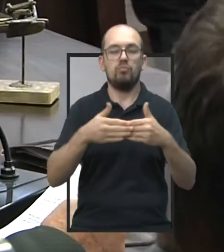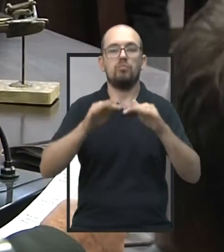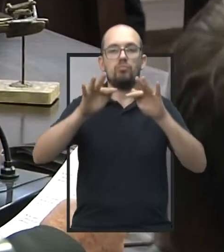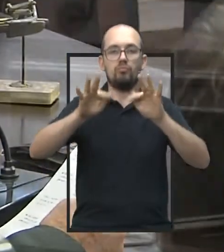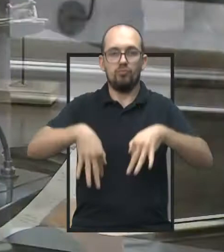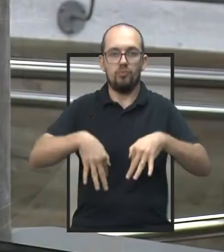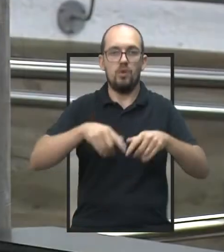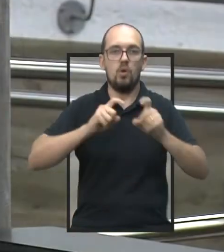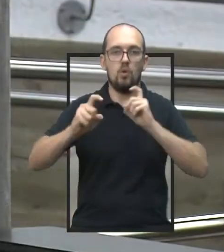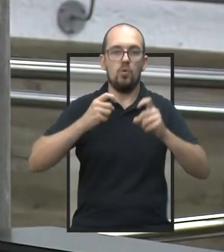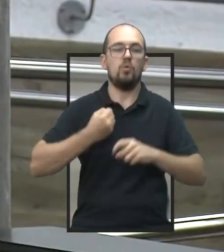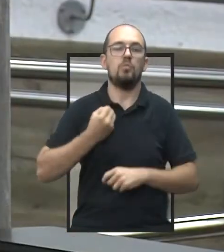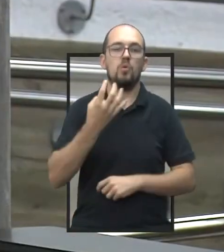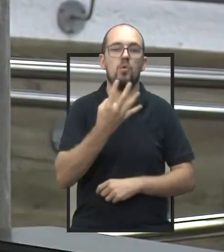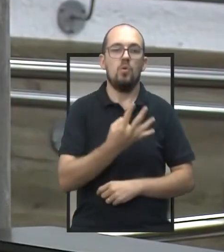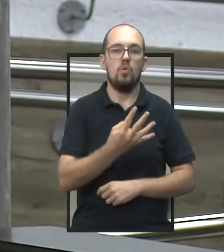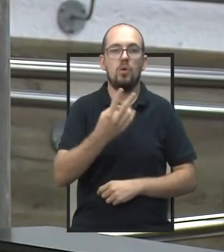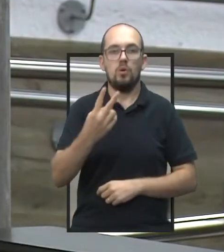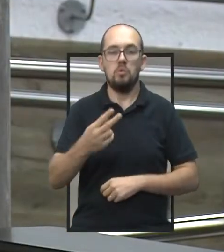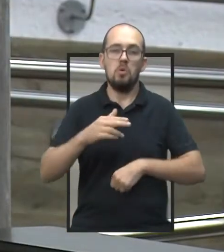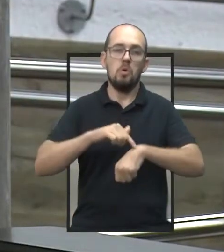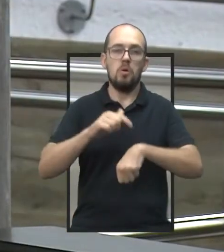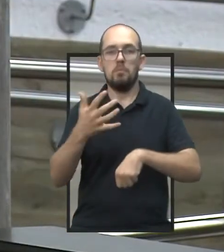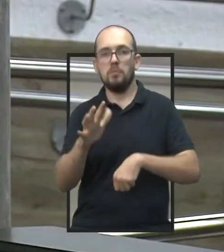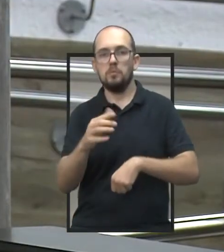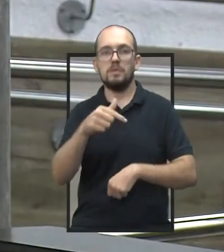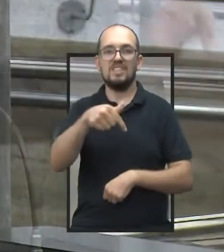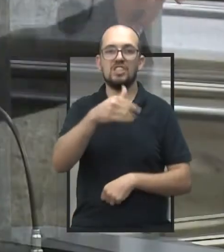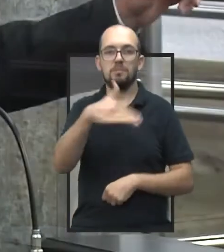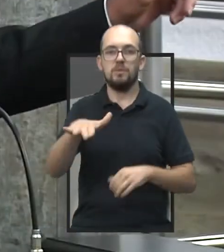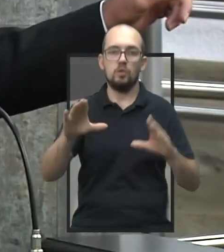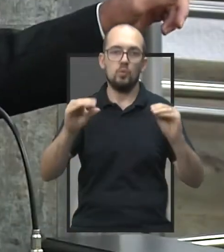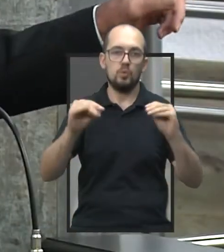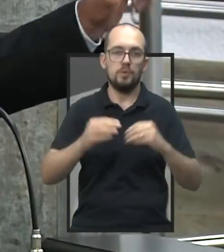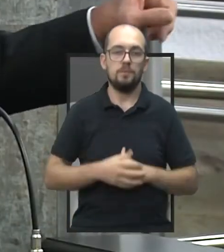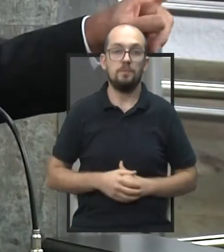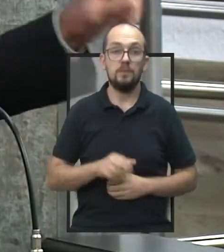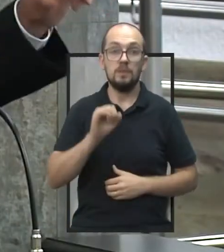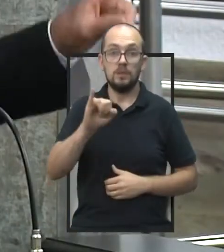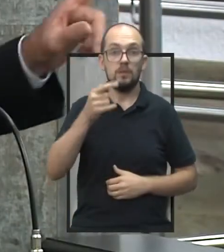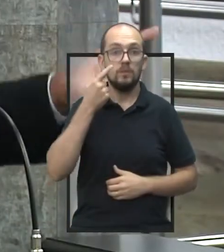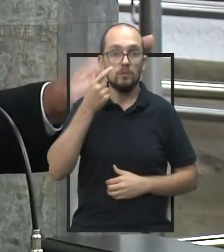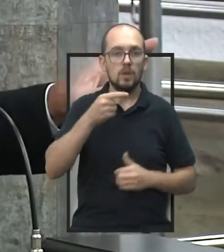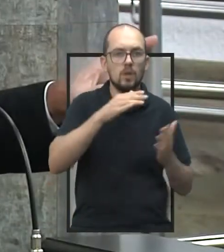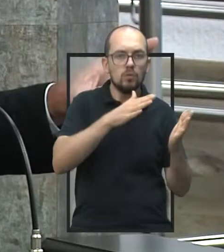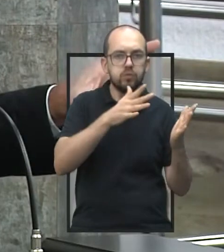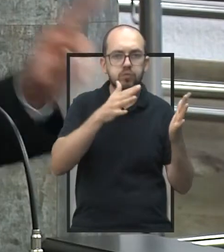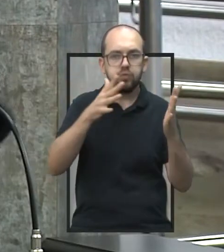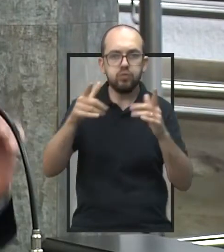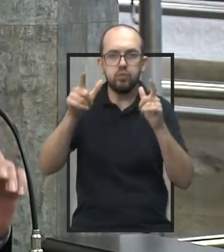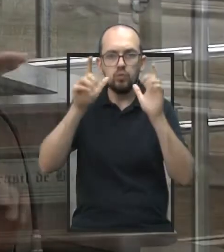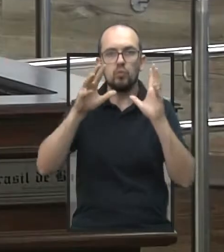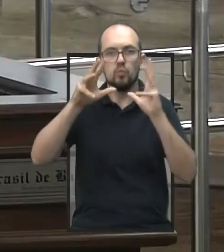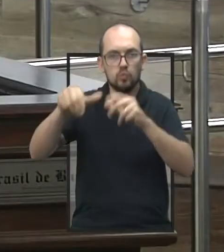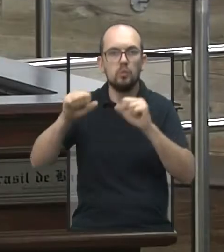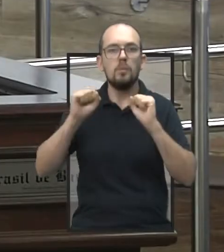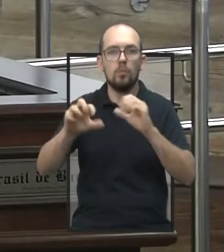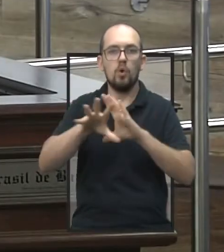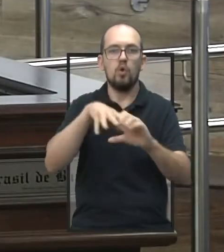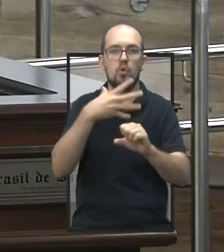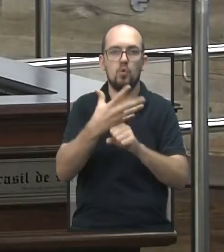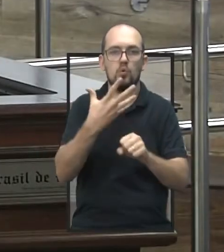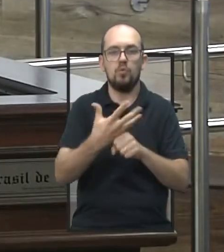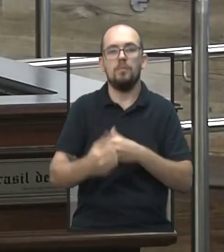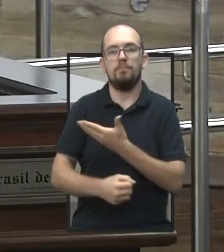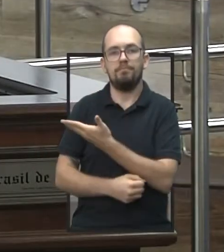42ª Sessão Ordinária, por volta das sete e meia da noite. Confira a íntegra do encontro em nosso